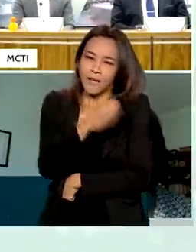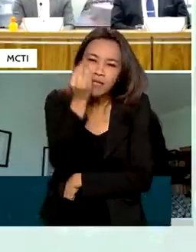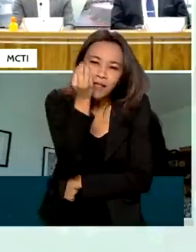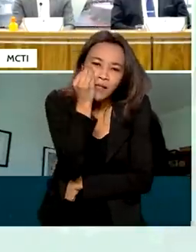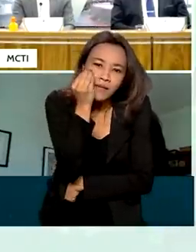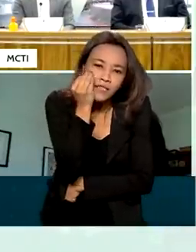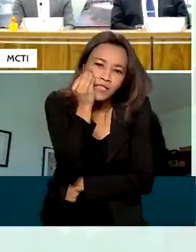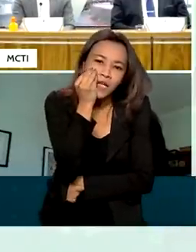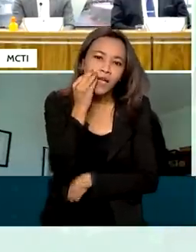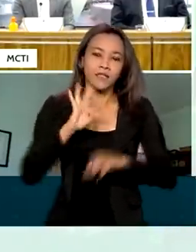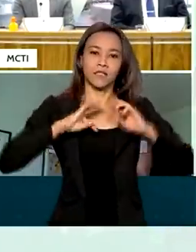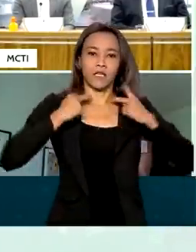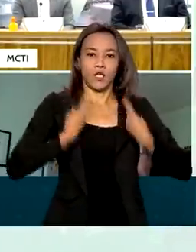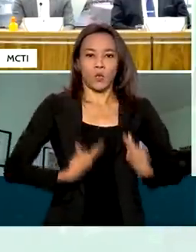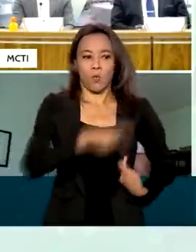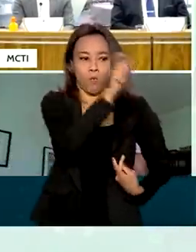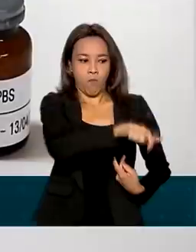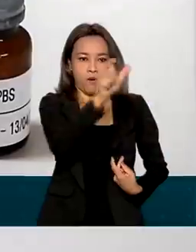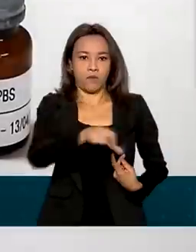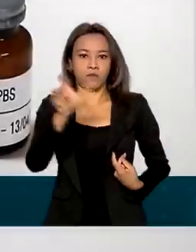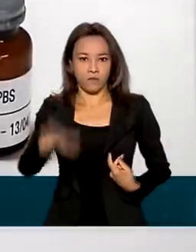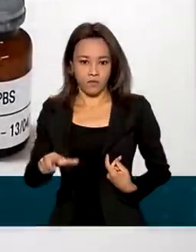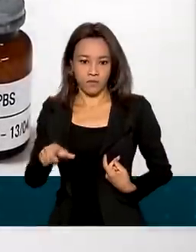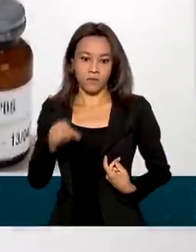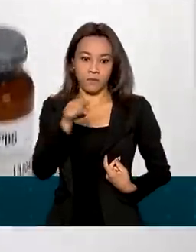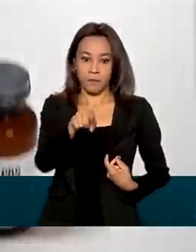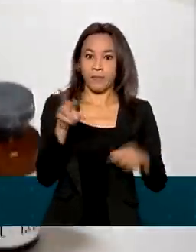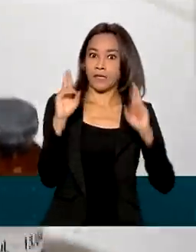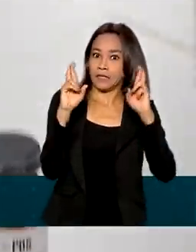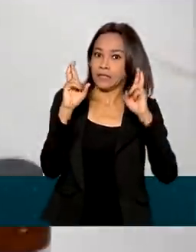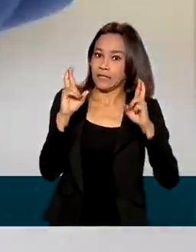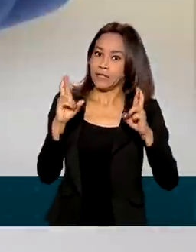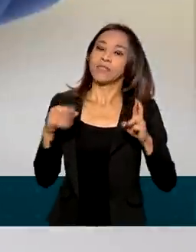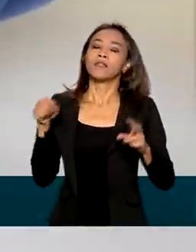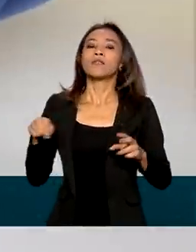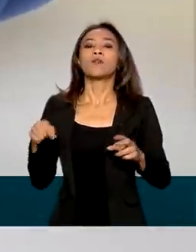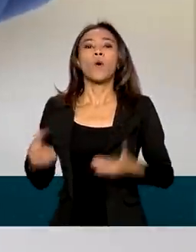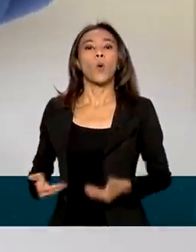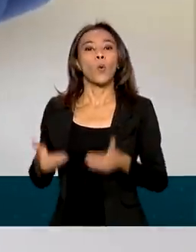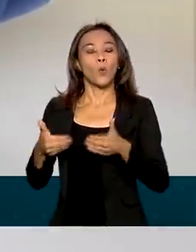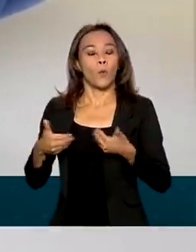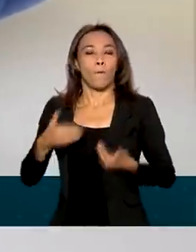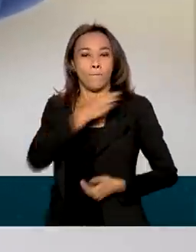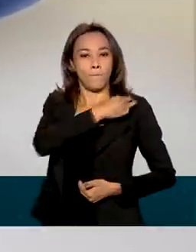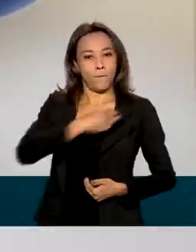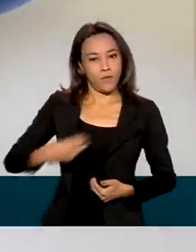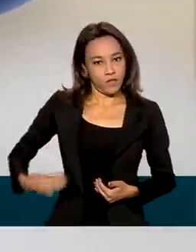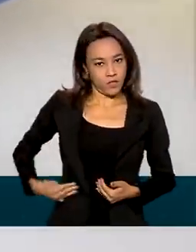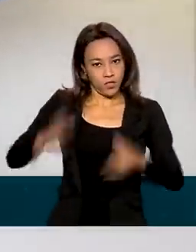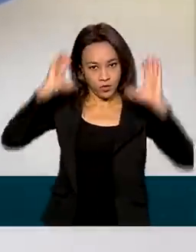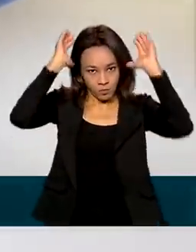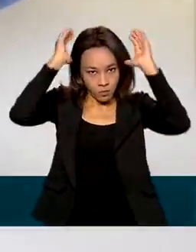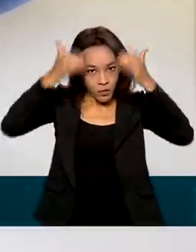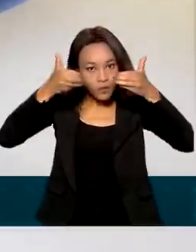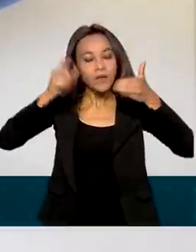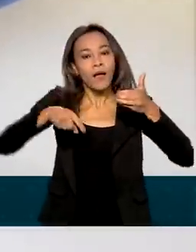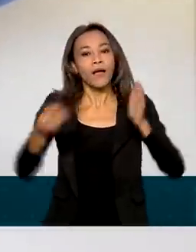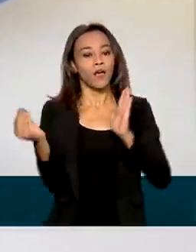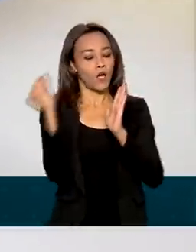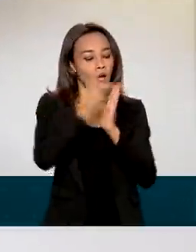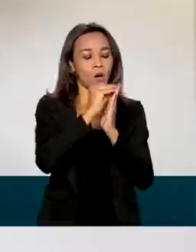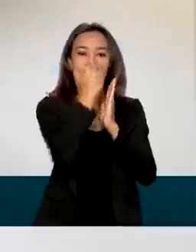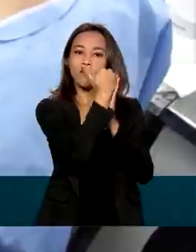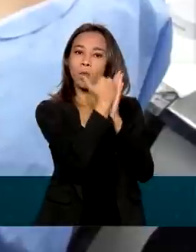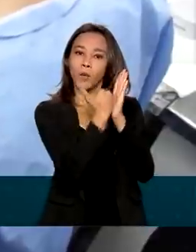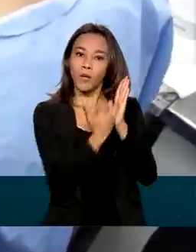em seres humanos a partir desse momento. A expectativa do ministro Marcos Pondes é incluir a nova vacina no Programa Nacional de